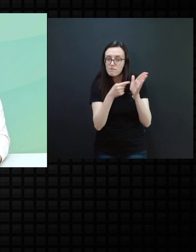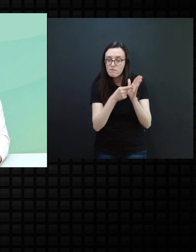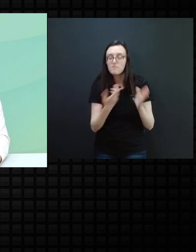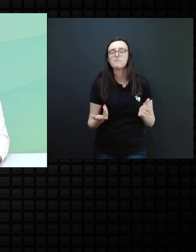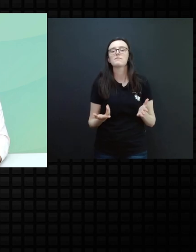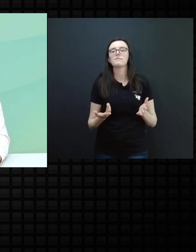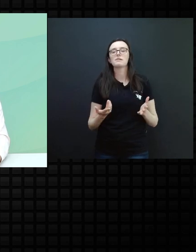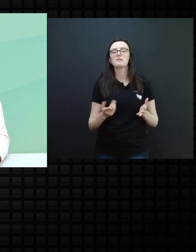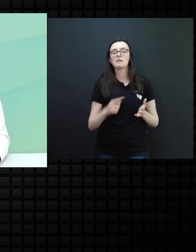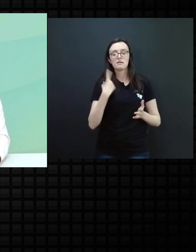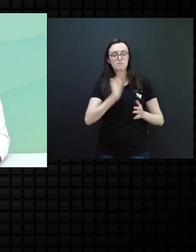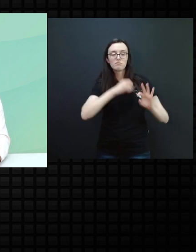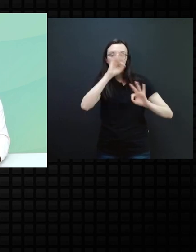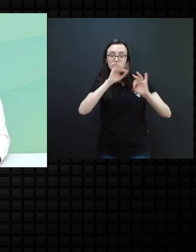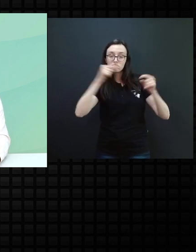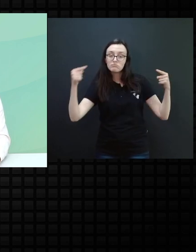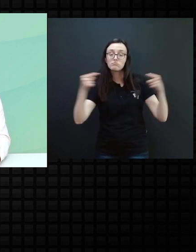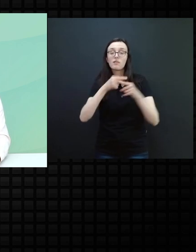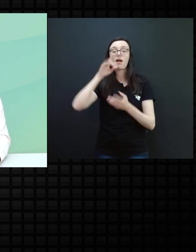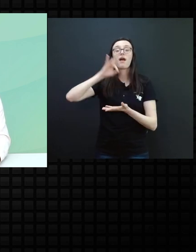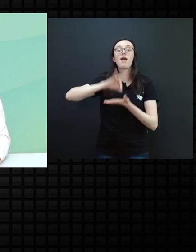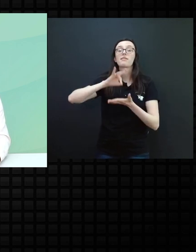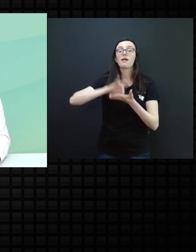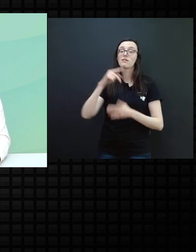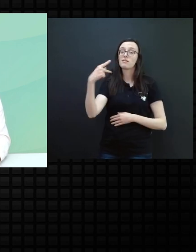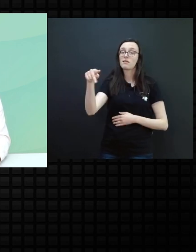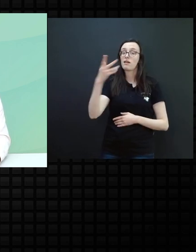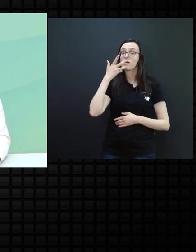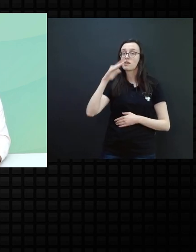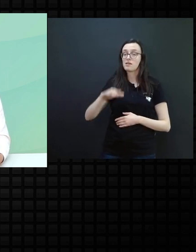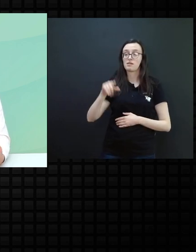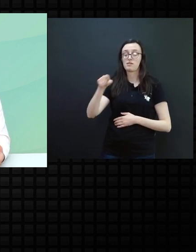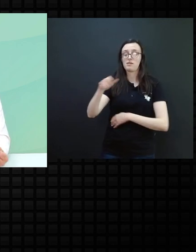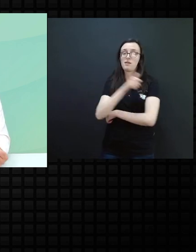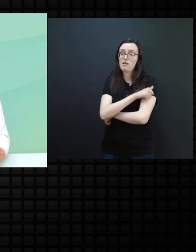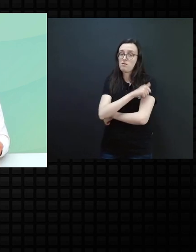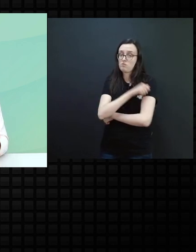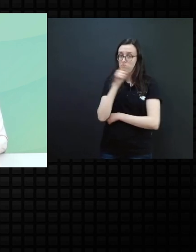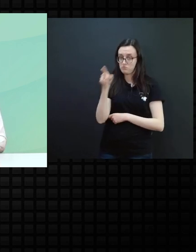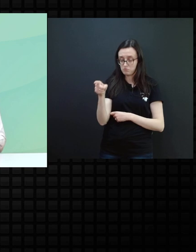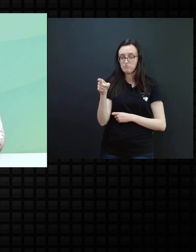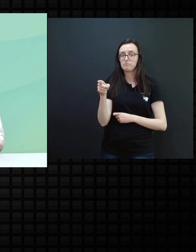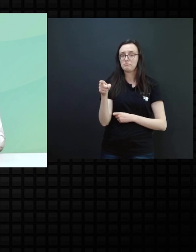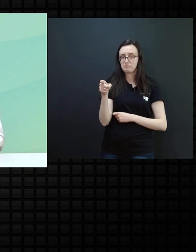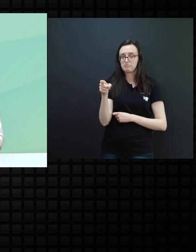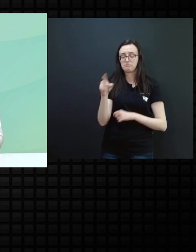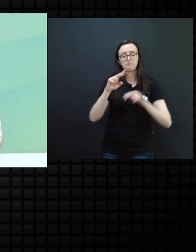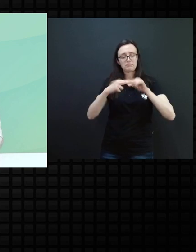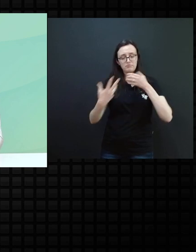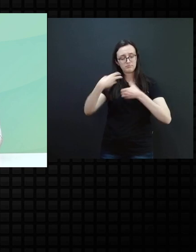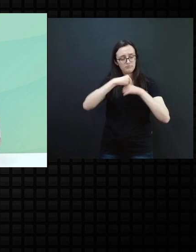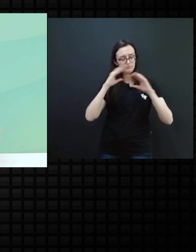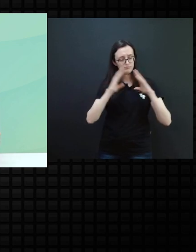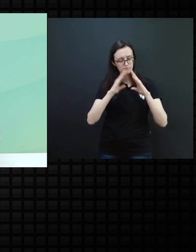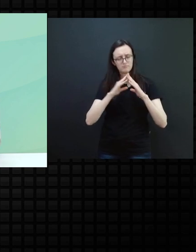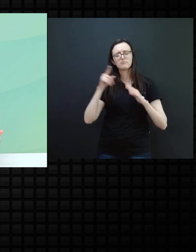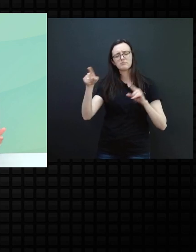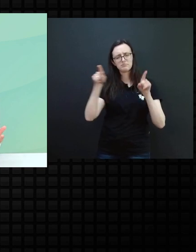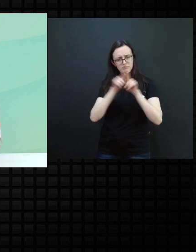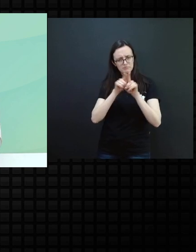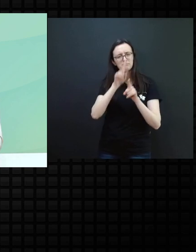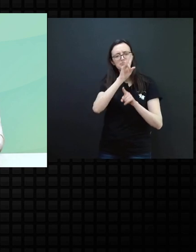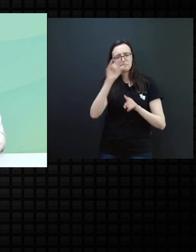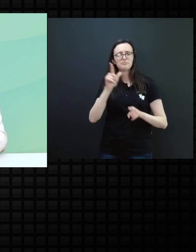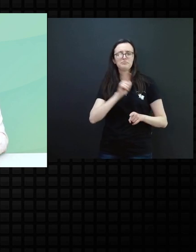gente vai montar de acordo com a realidade dele, né, e, então, dentro da casa, ele também vai ter, né,